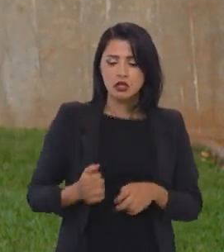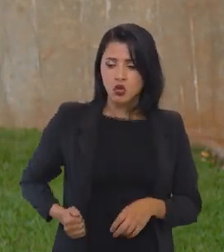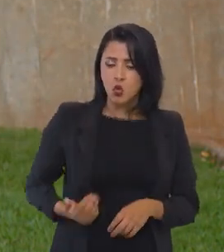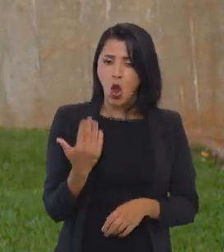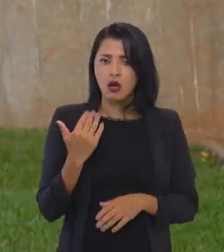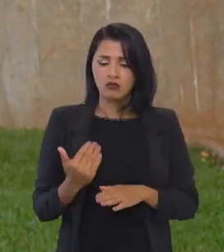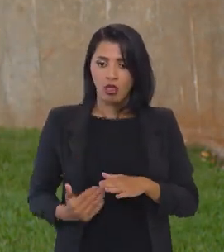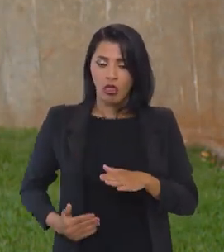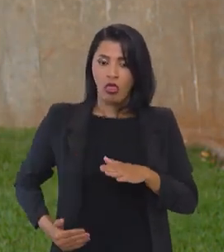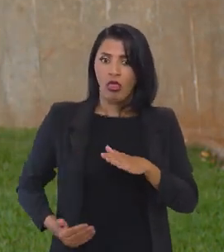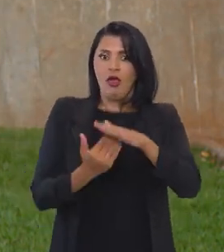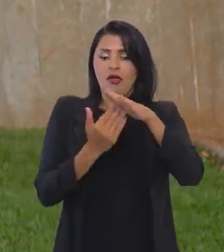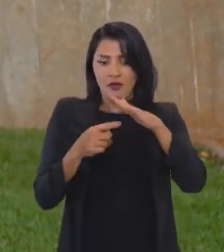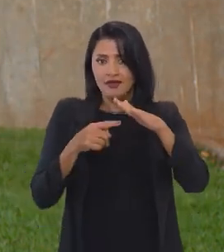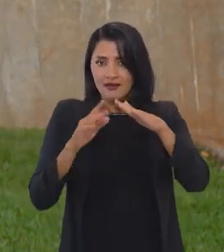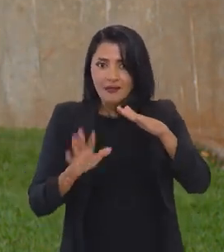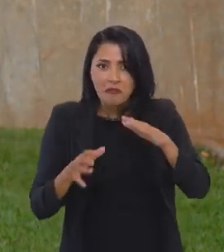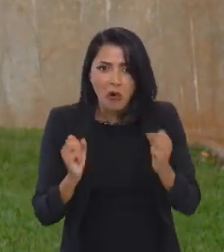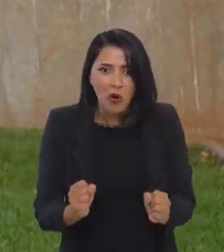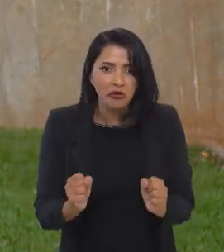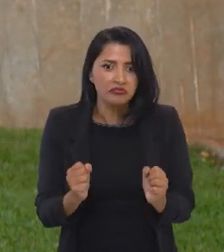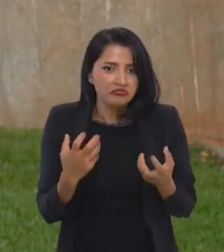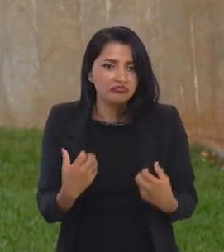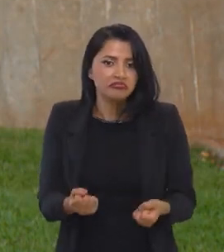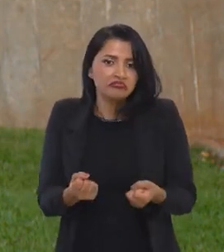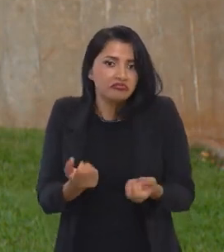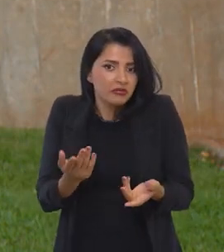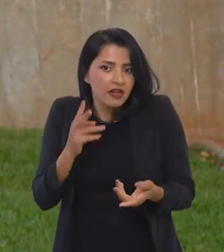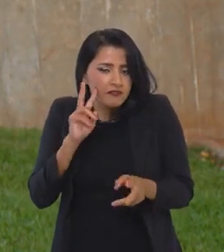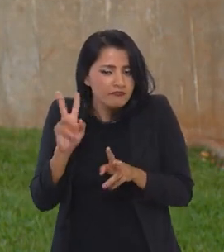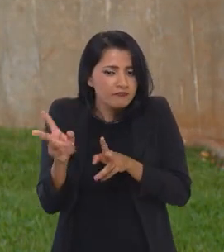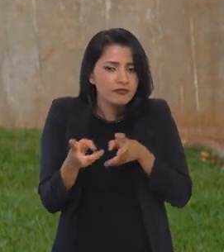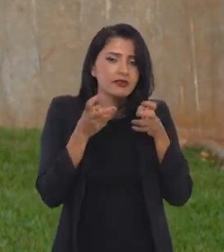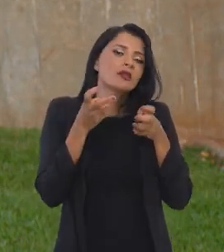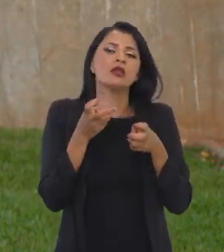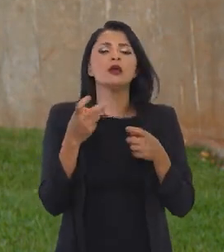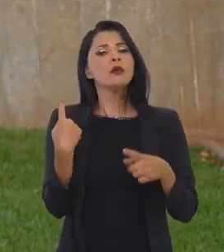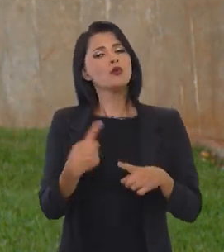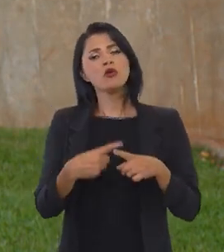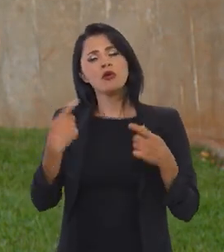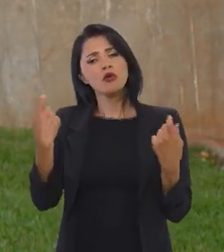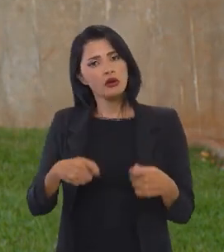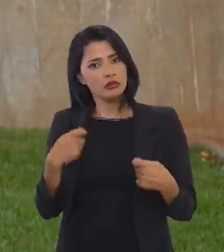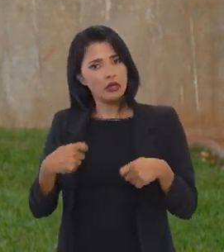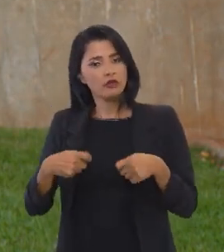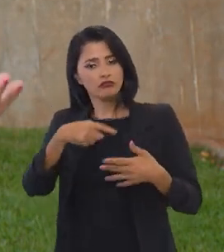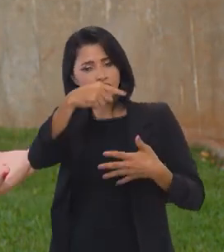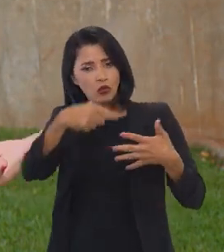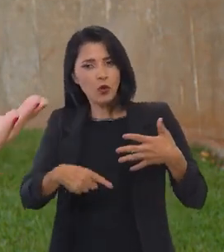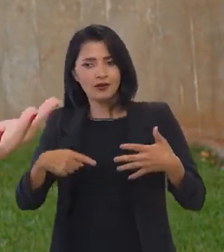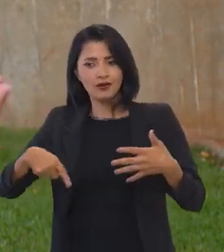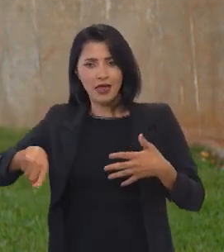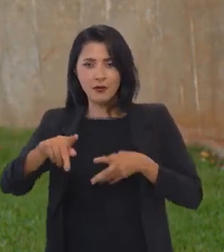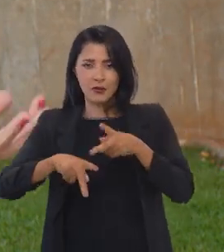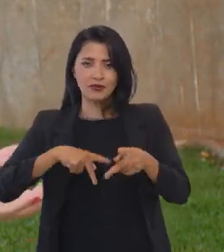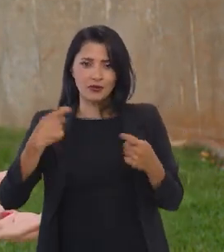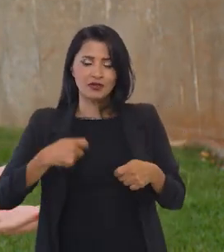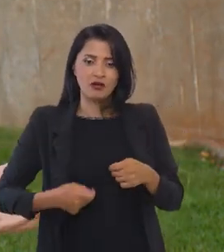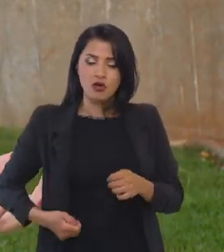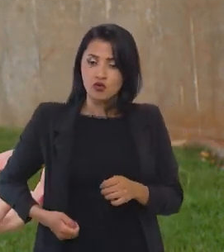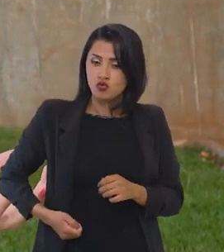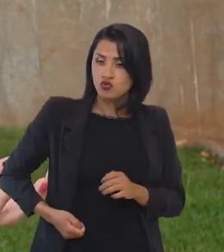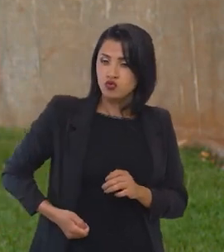despesa passou de um limite que é um limite aceitável, porque as necessidades da população, elas são